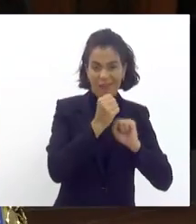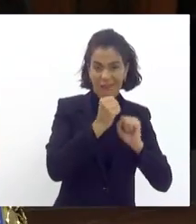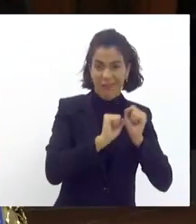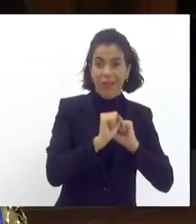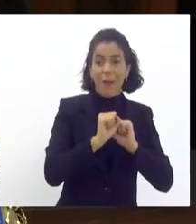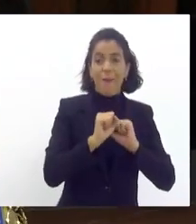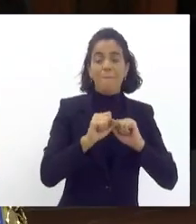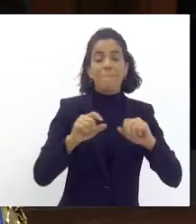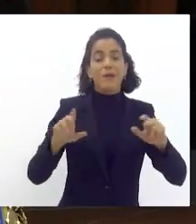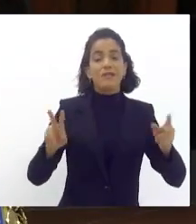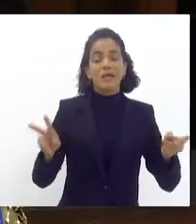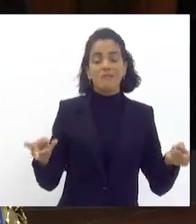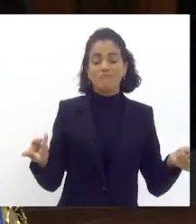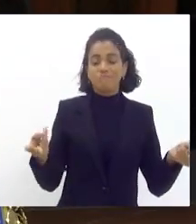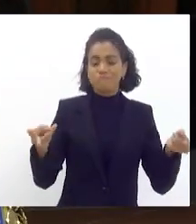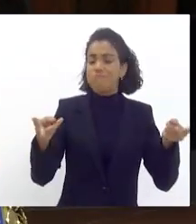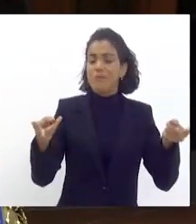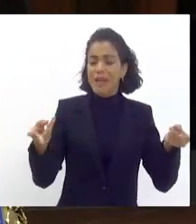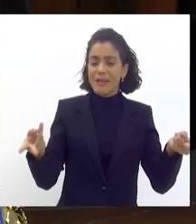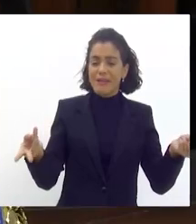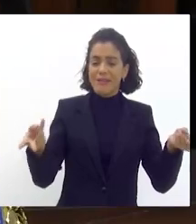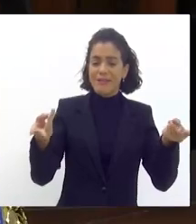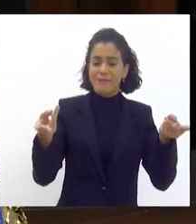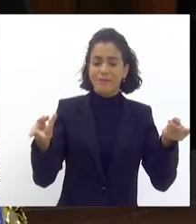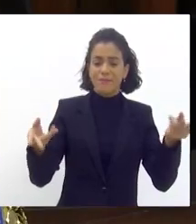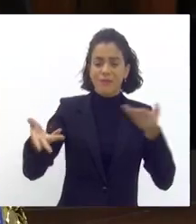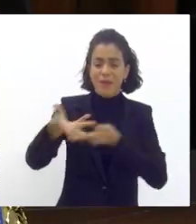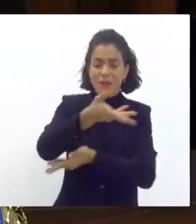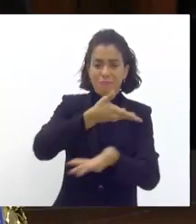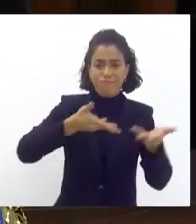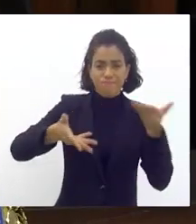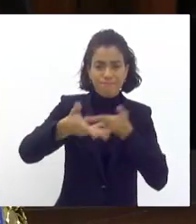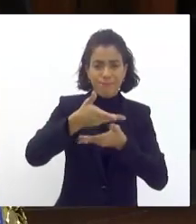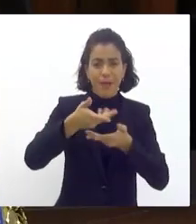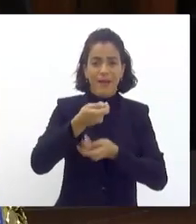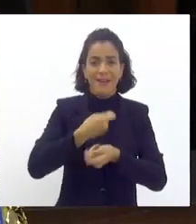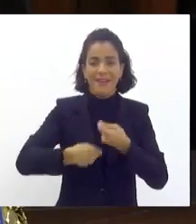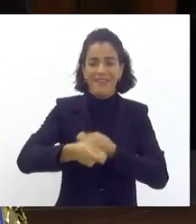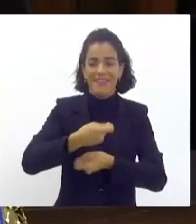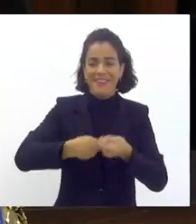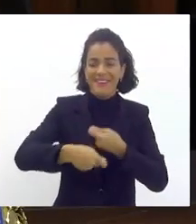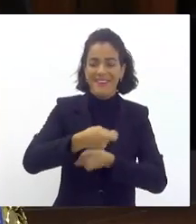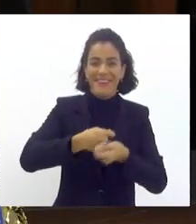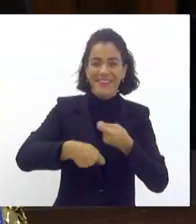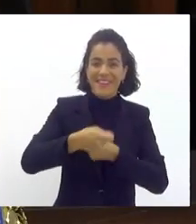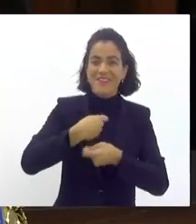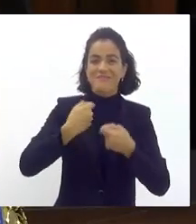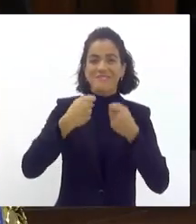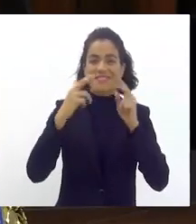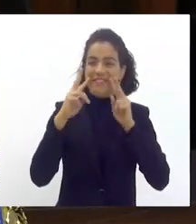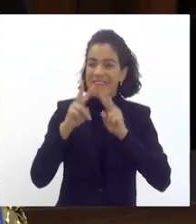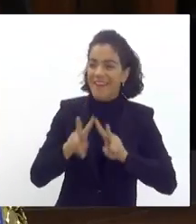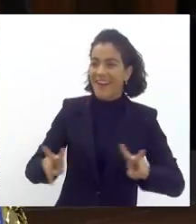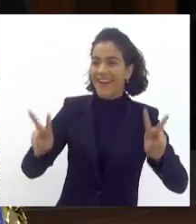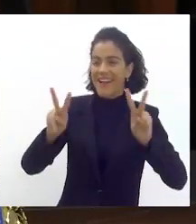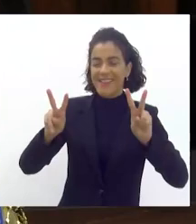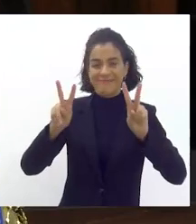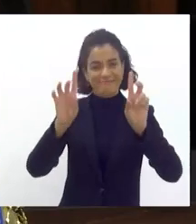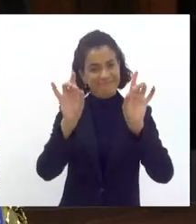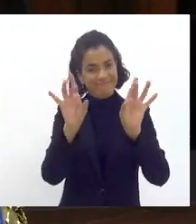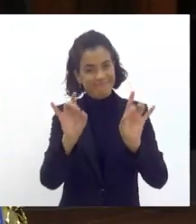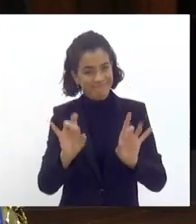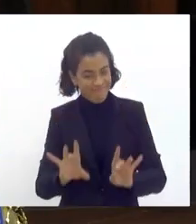transversalidade é o setor da economia do nosso estado que precisa de um olhar especial pelo nosso